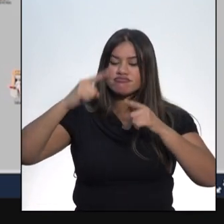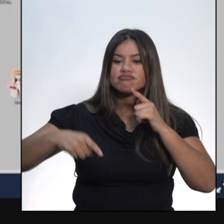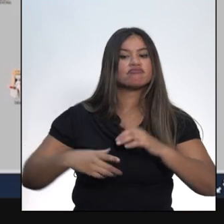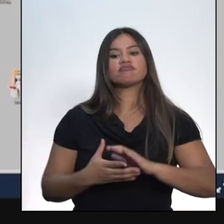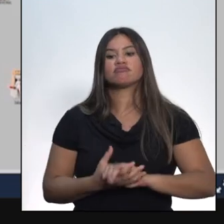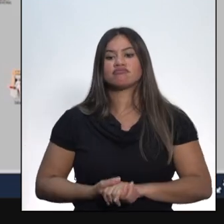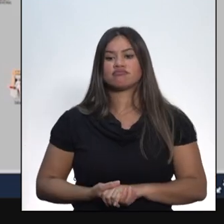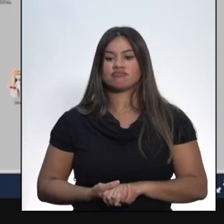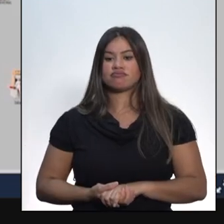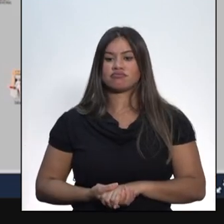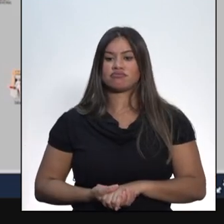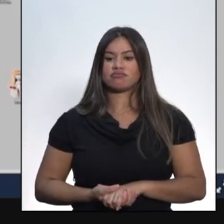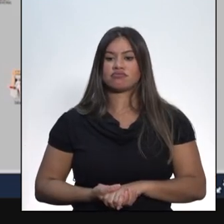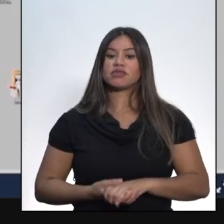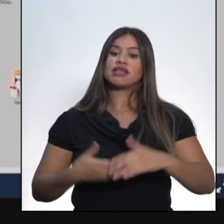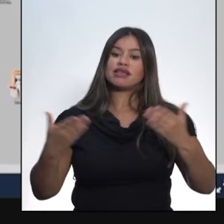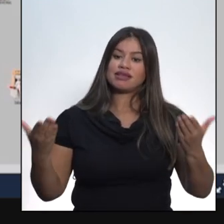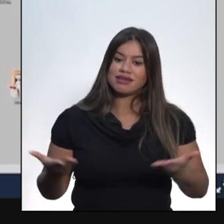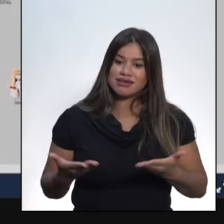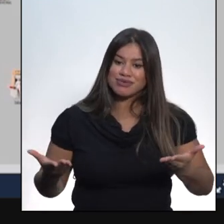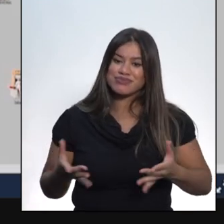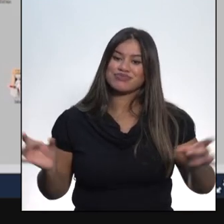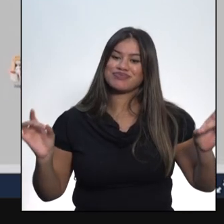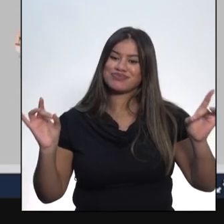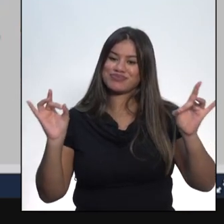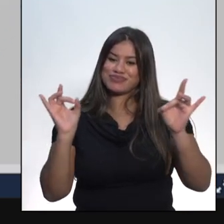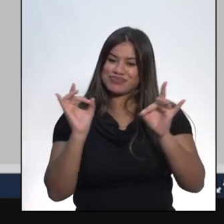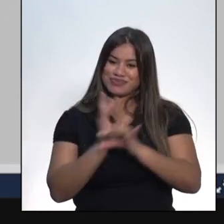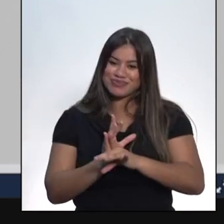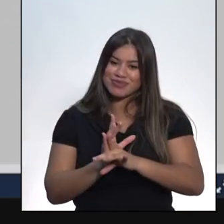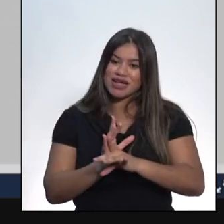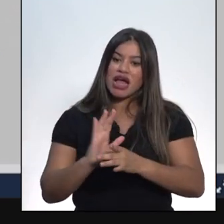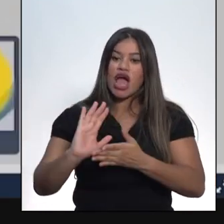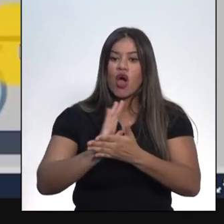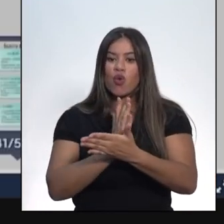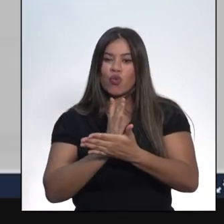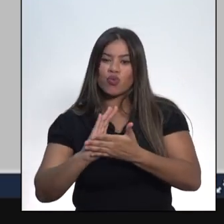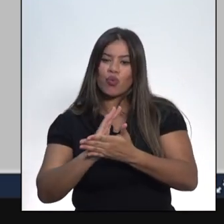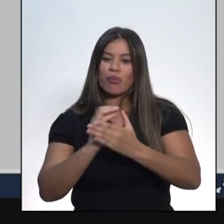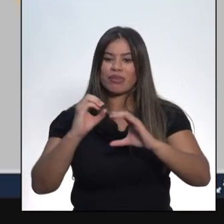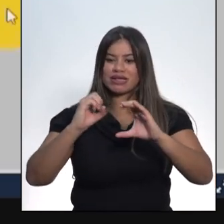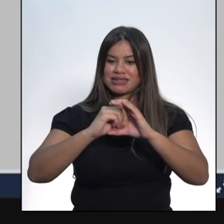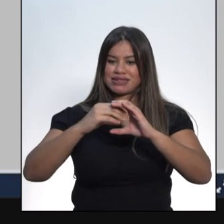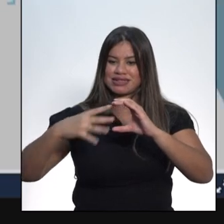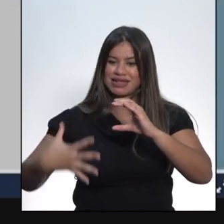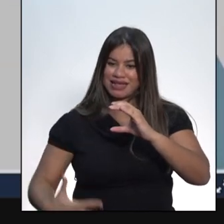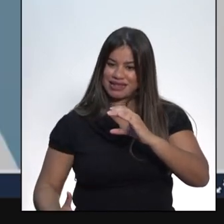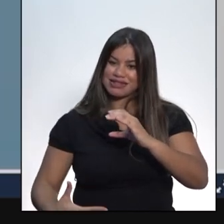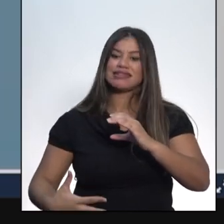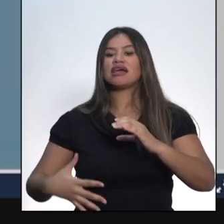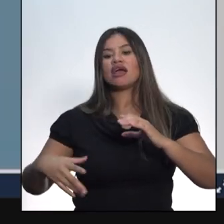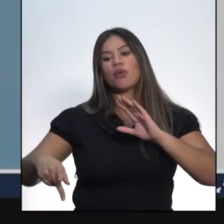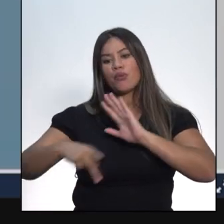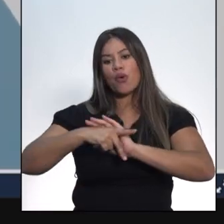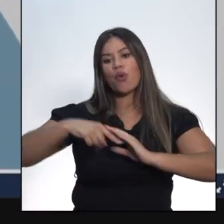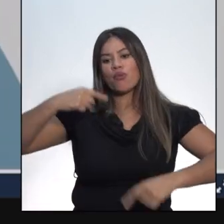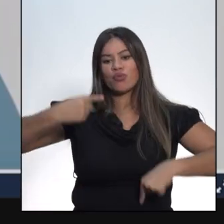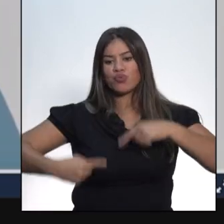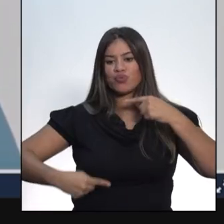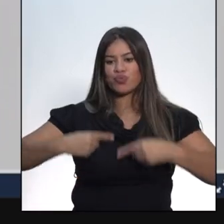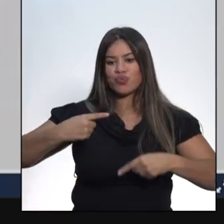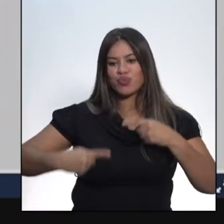E assim, nós terminamos essa abordagem sobre algumas das principais características de nossa organização política